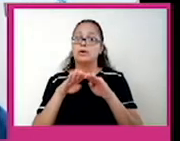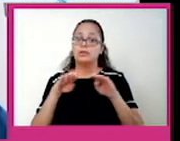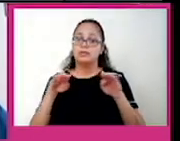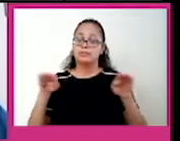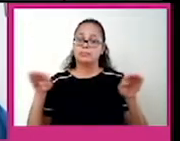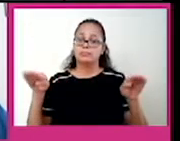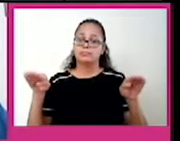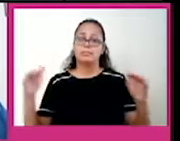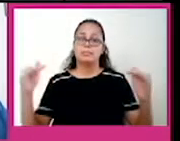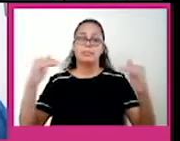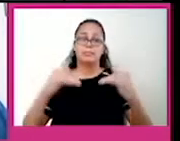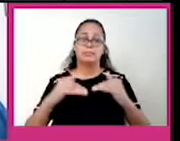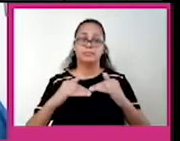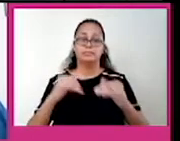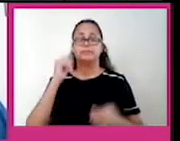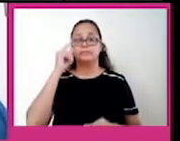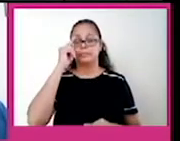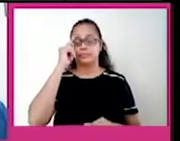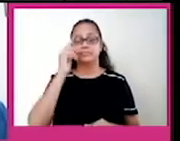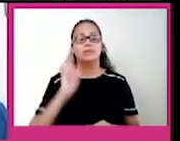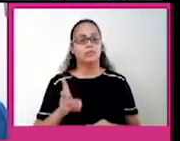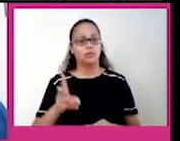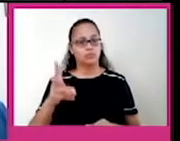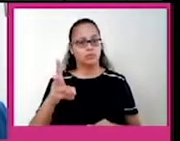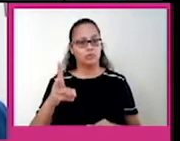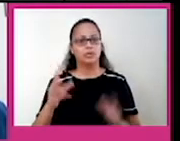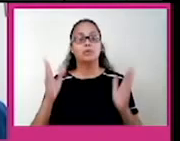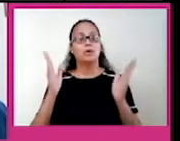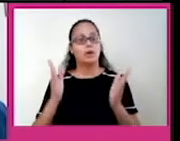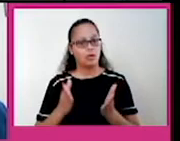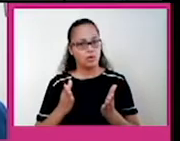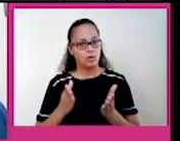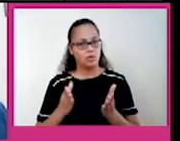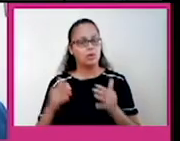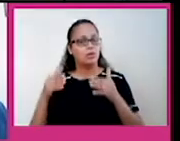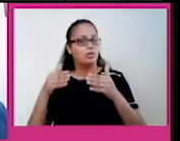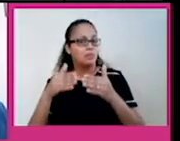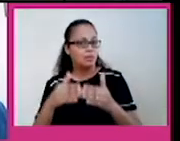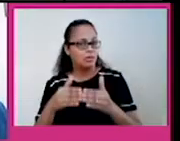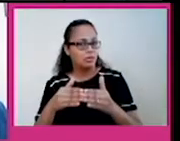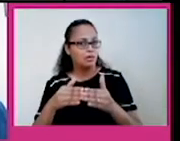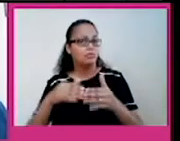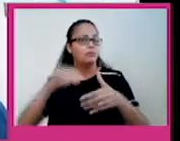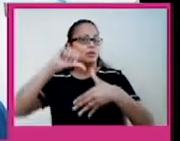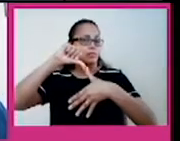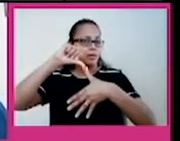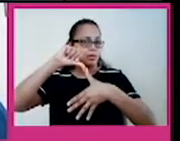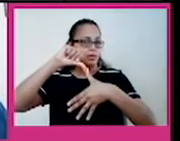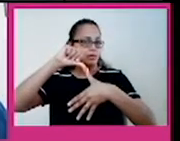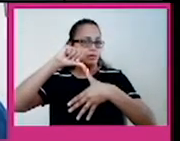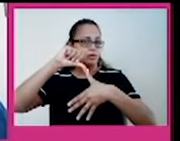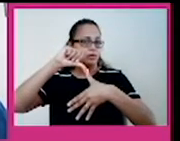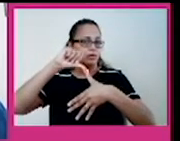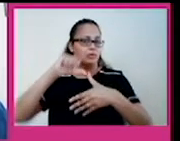sedimentos. Continuando, então vamos falar agora de partes específicas da América Latina. Nós tivemos aqui